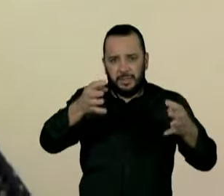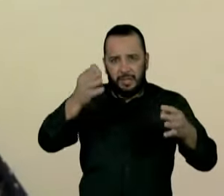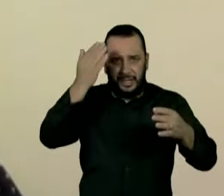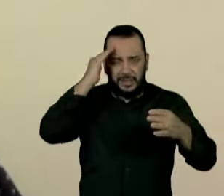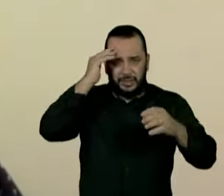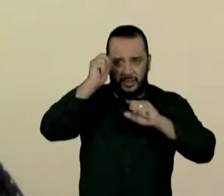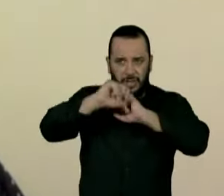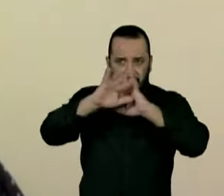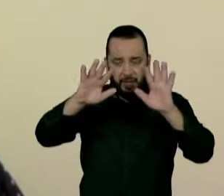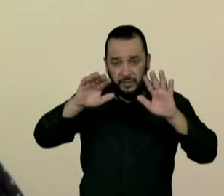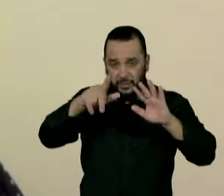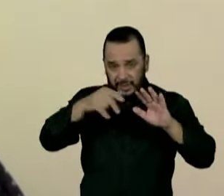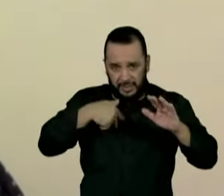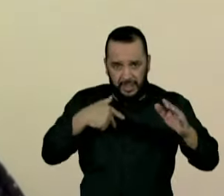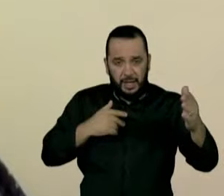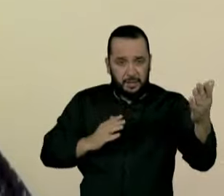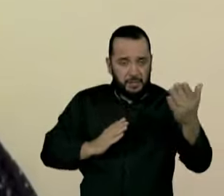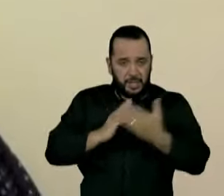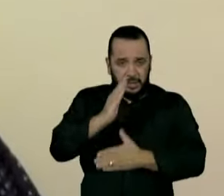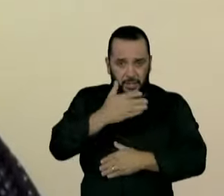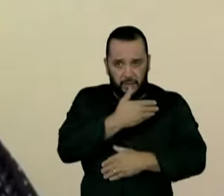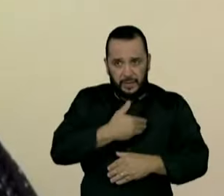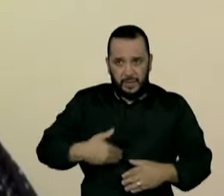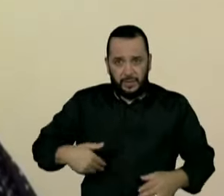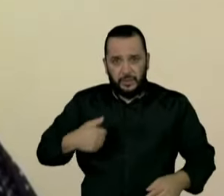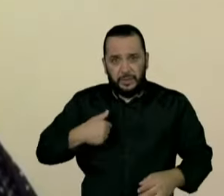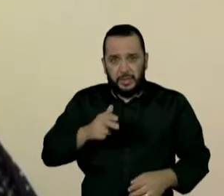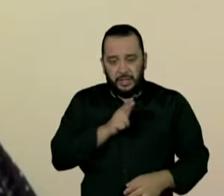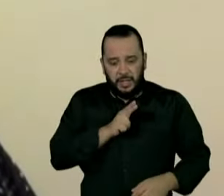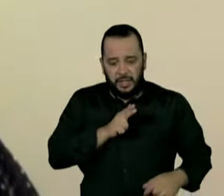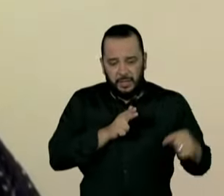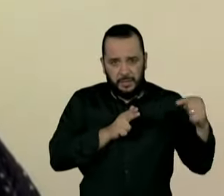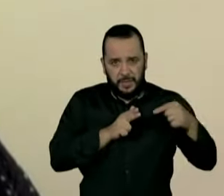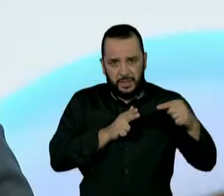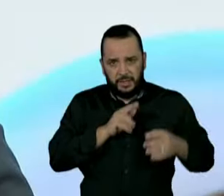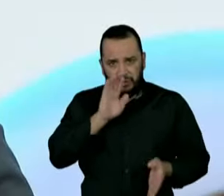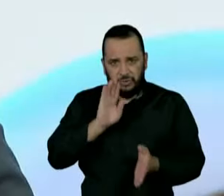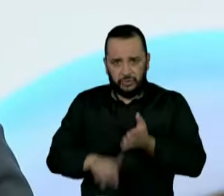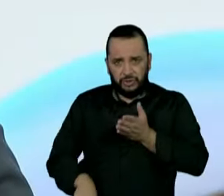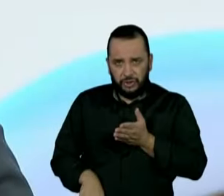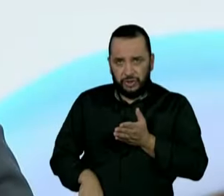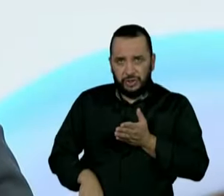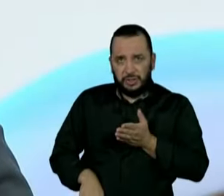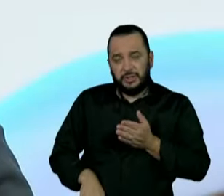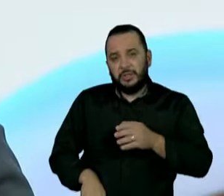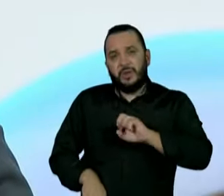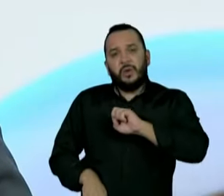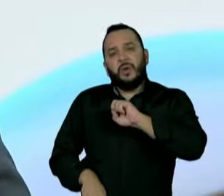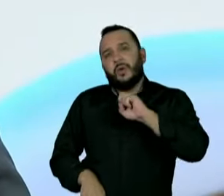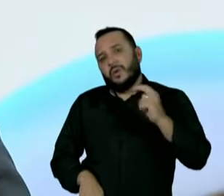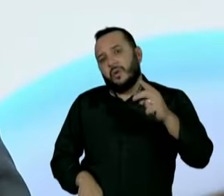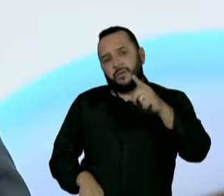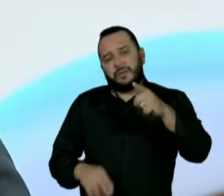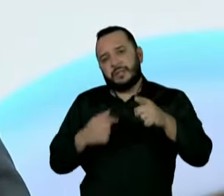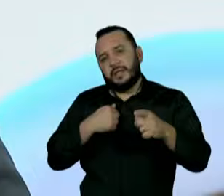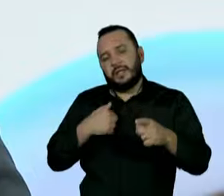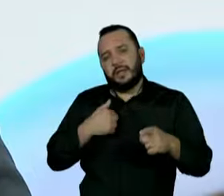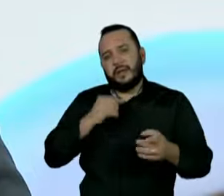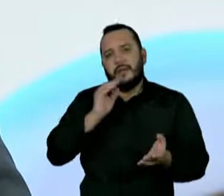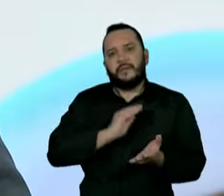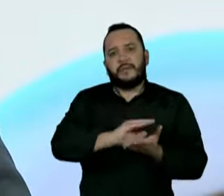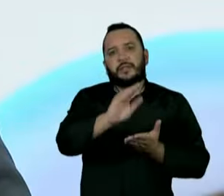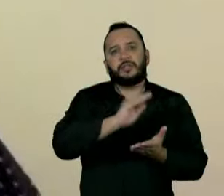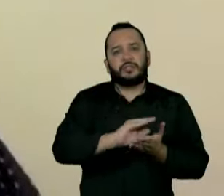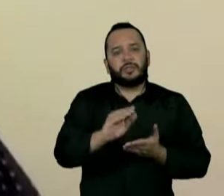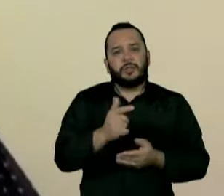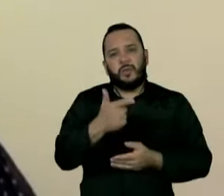retiraria as câmeras dos policiais ou o senhor investiria em um novo sistema de maneira